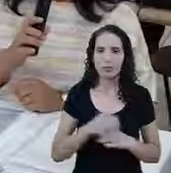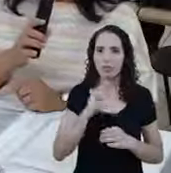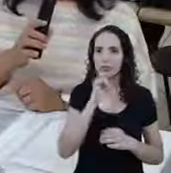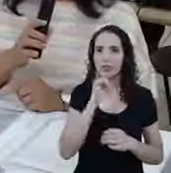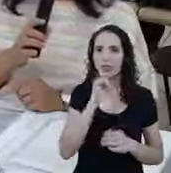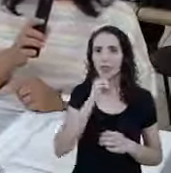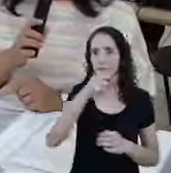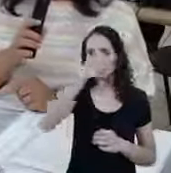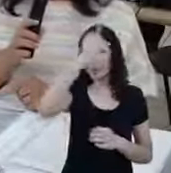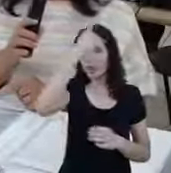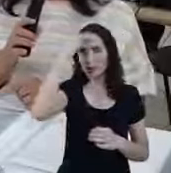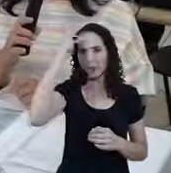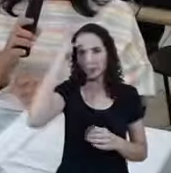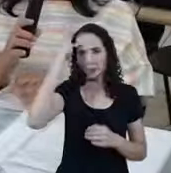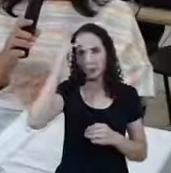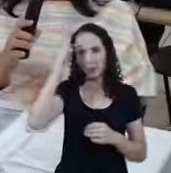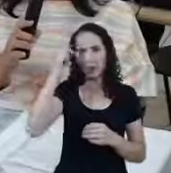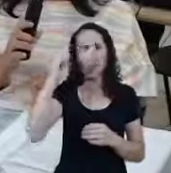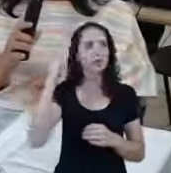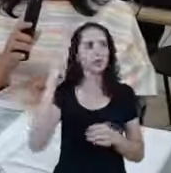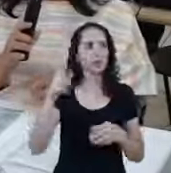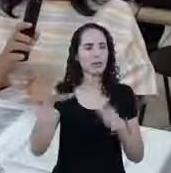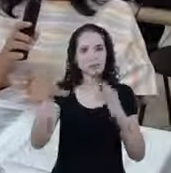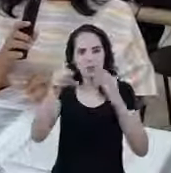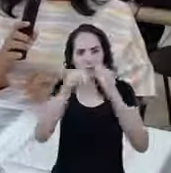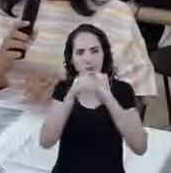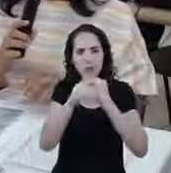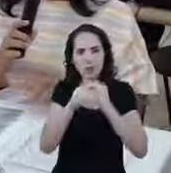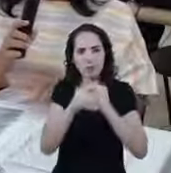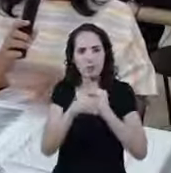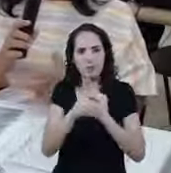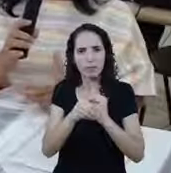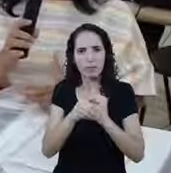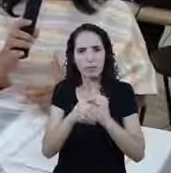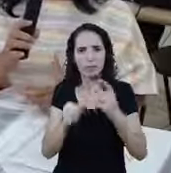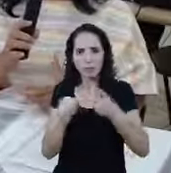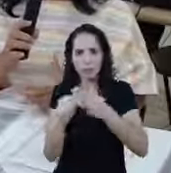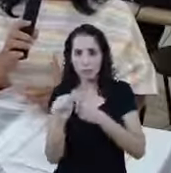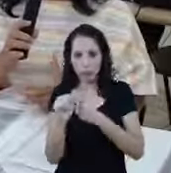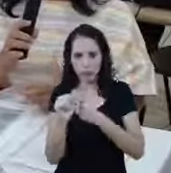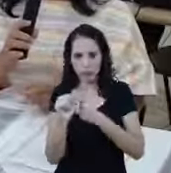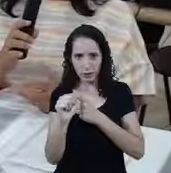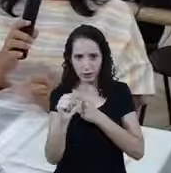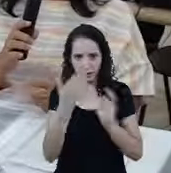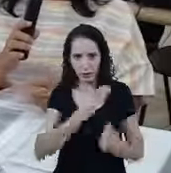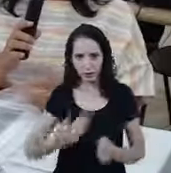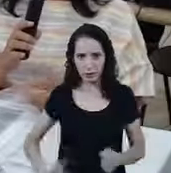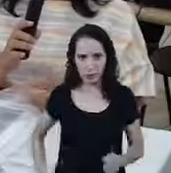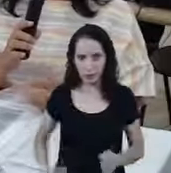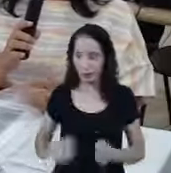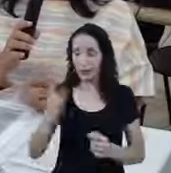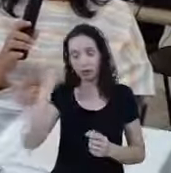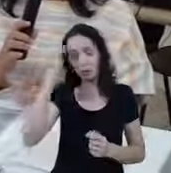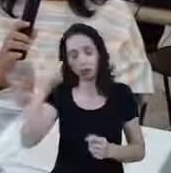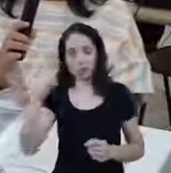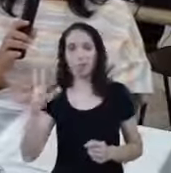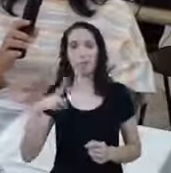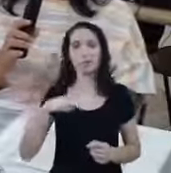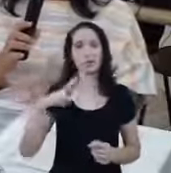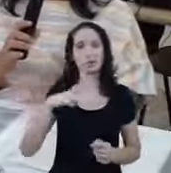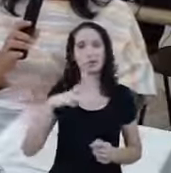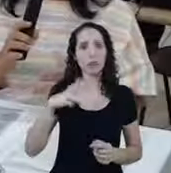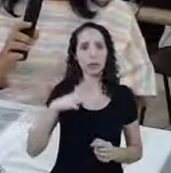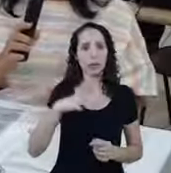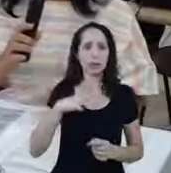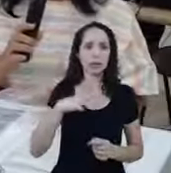Olha A dívida ativa Ela é lançada Em final do ano Ok Então eu não sei A situação dela Se é de um